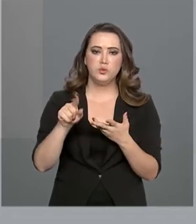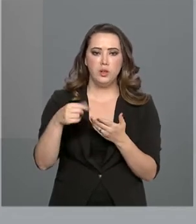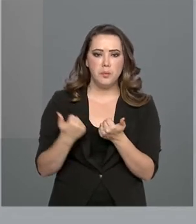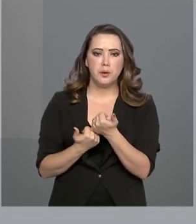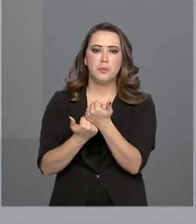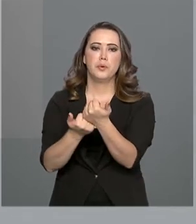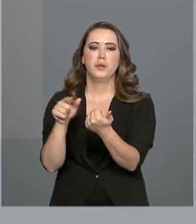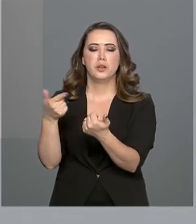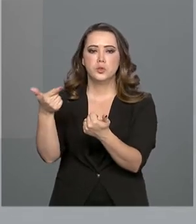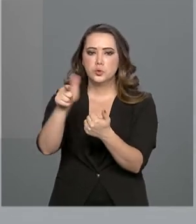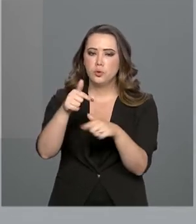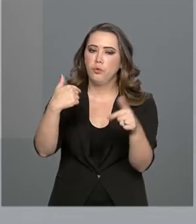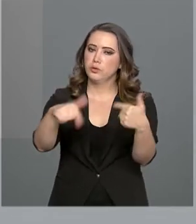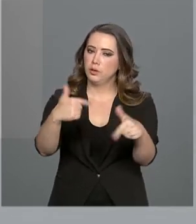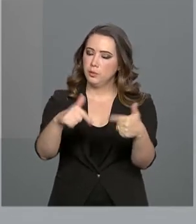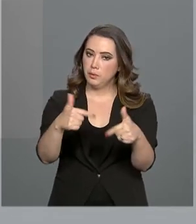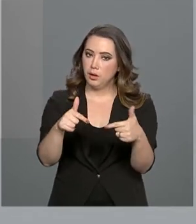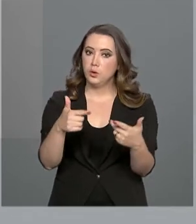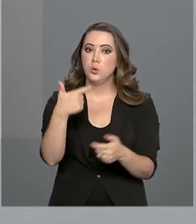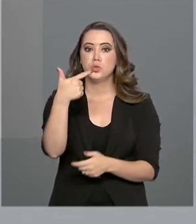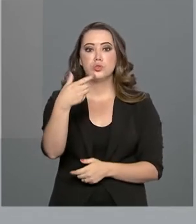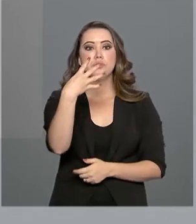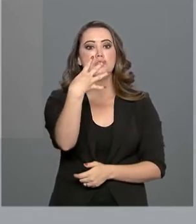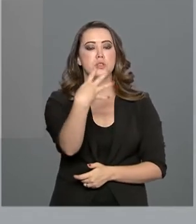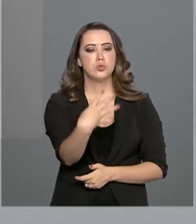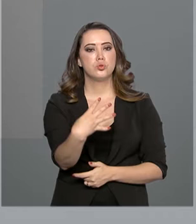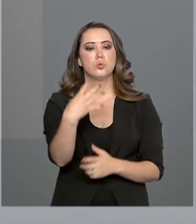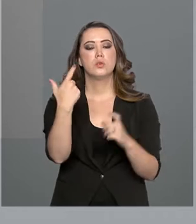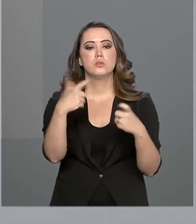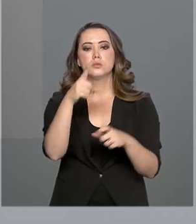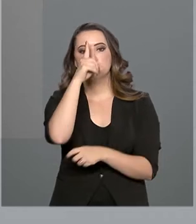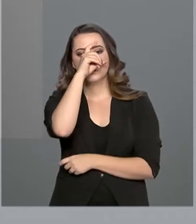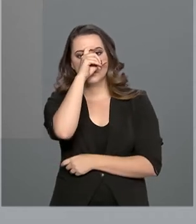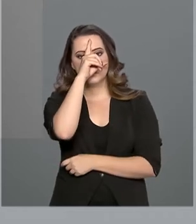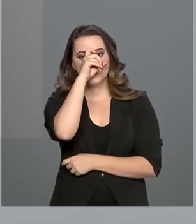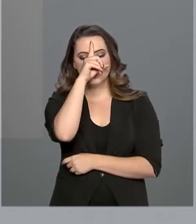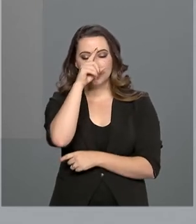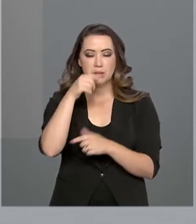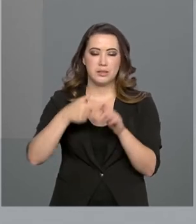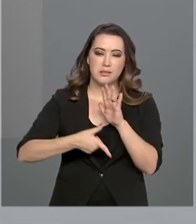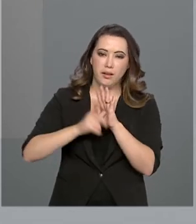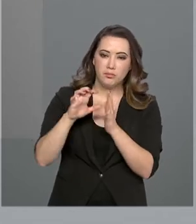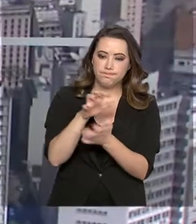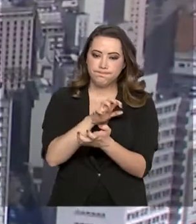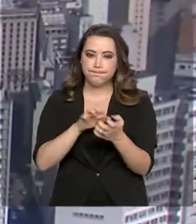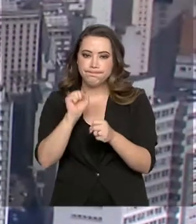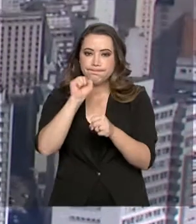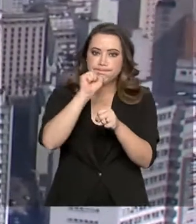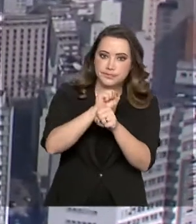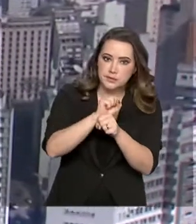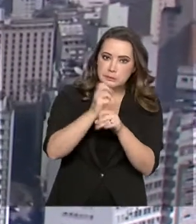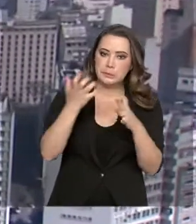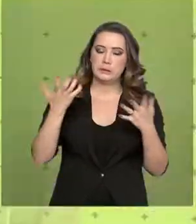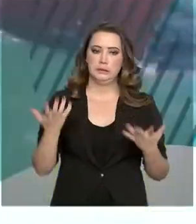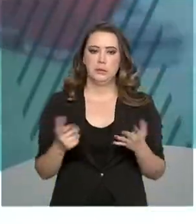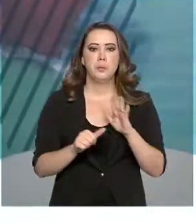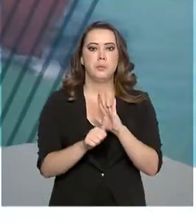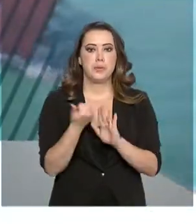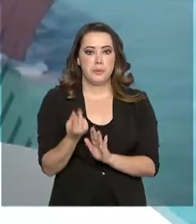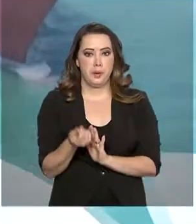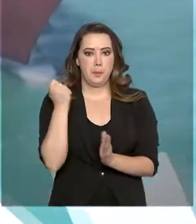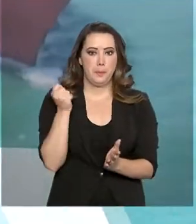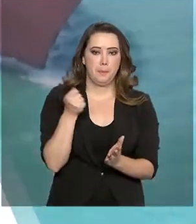garantir a retomada do funcionamento de 24 unidades de saúde paralisadas no Rio. A primeira parcela, de